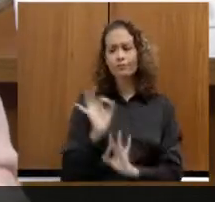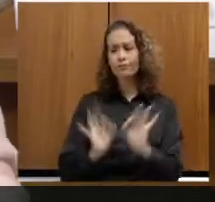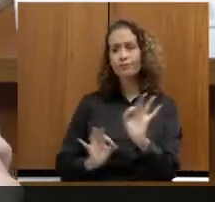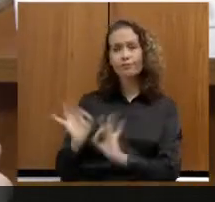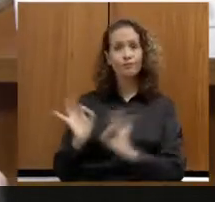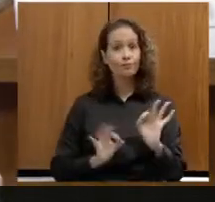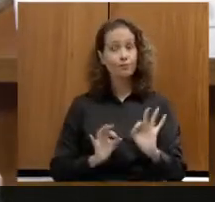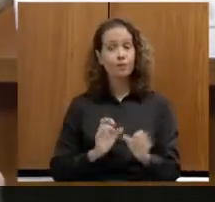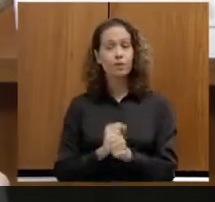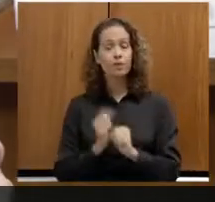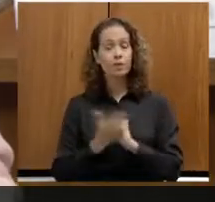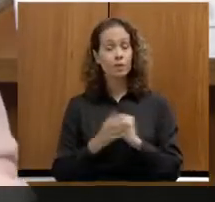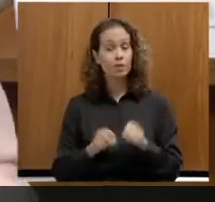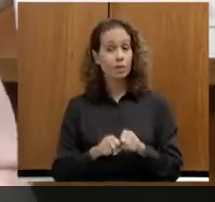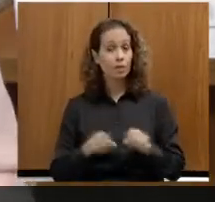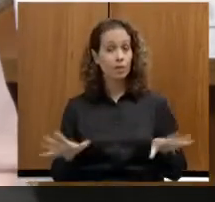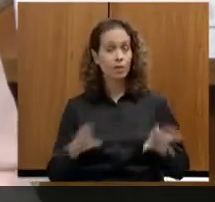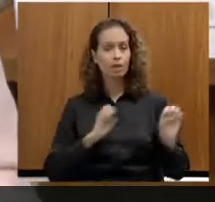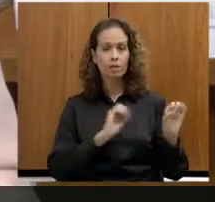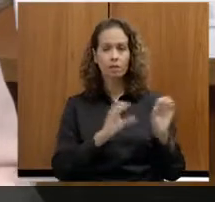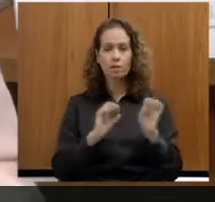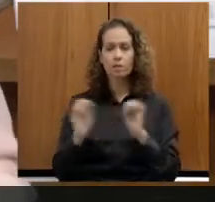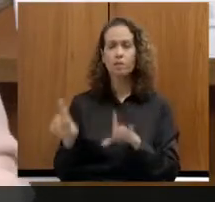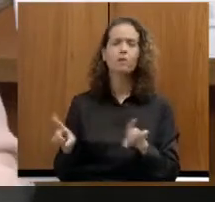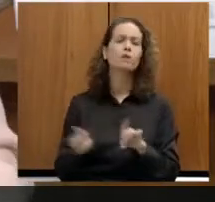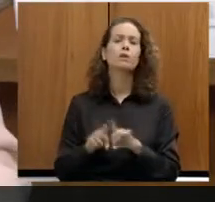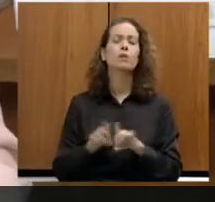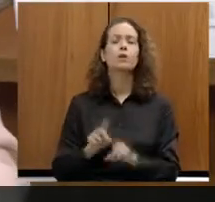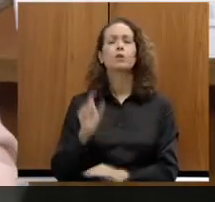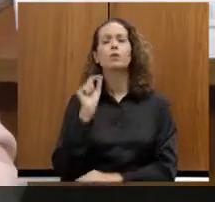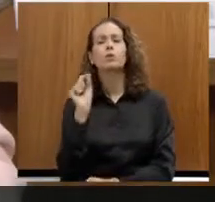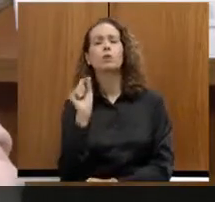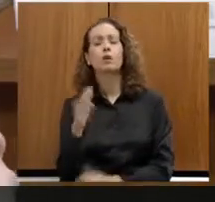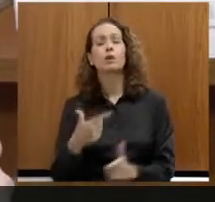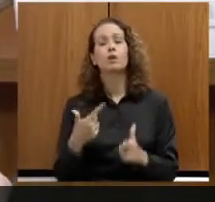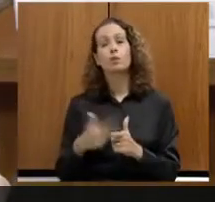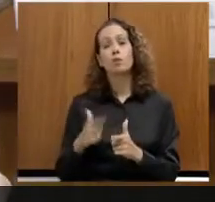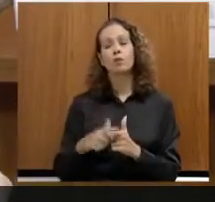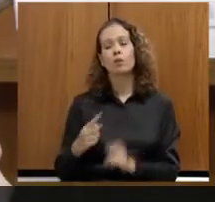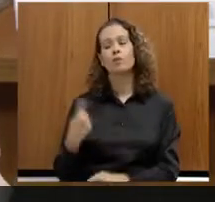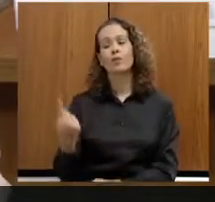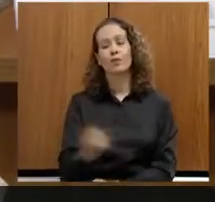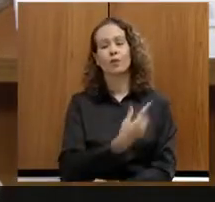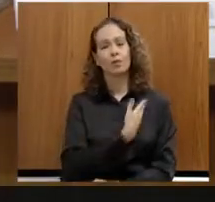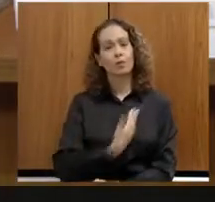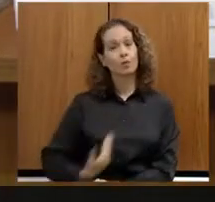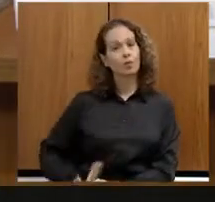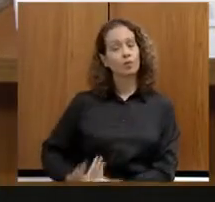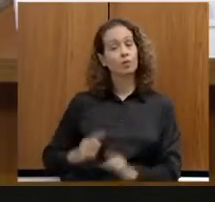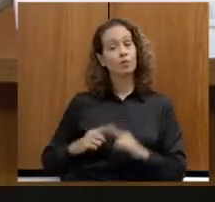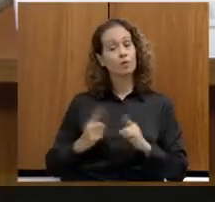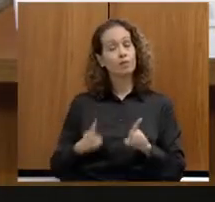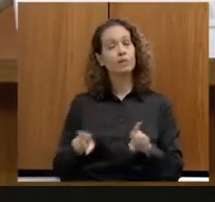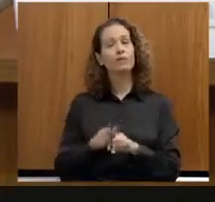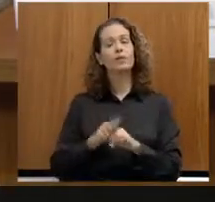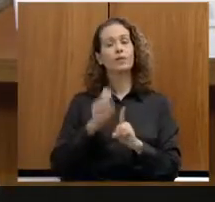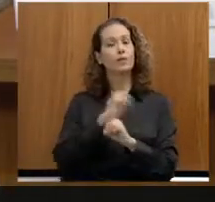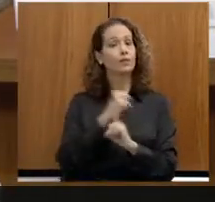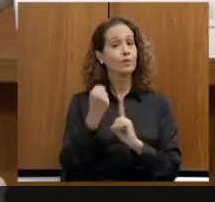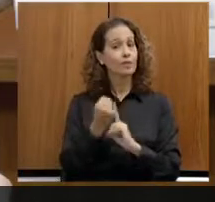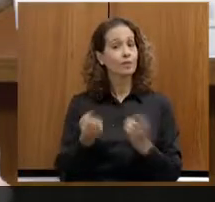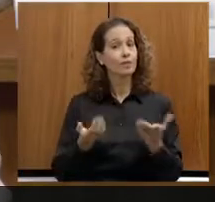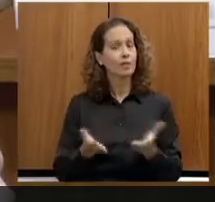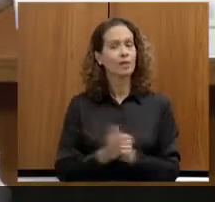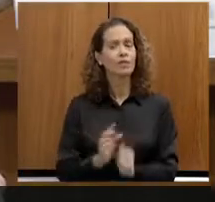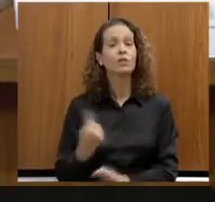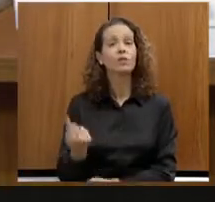a pandemia trouxe também uma questão seguinte, o problema é nosso público, mas também é da sociedade. E nós estamos